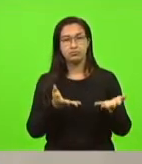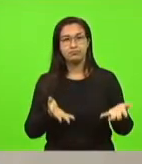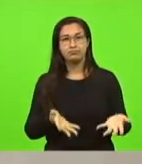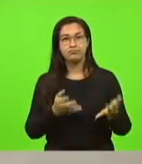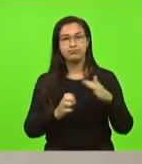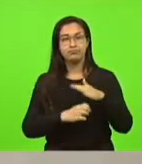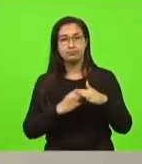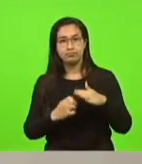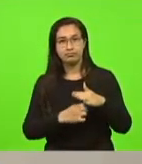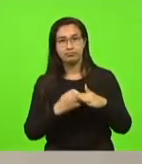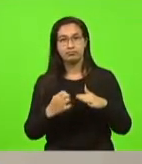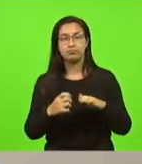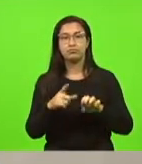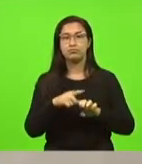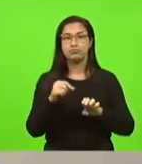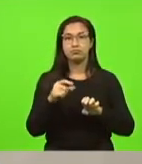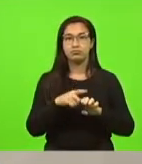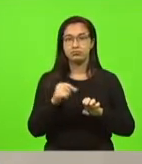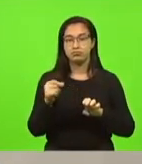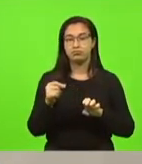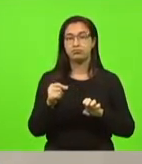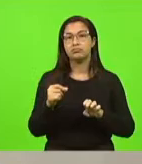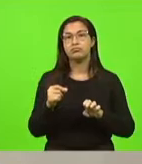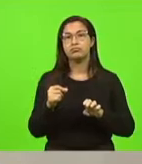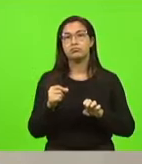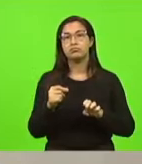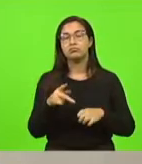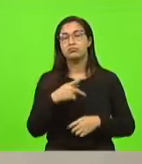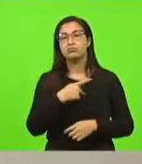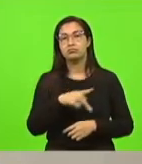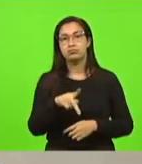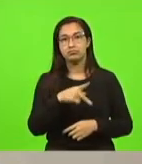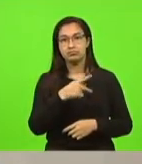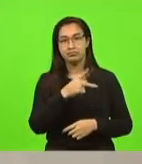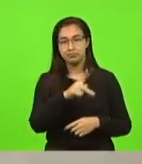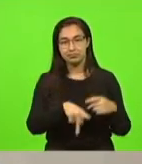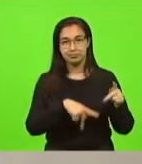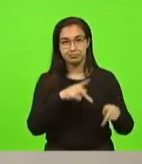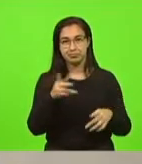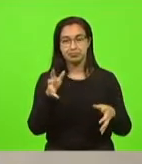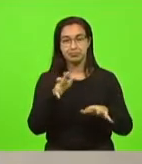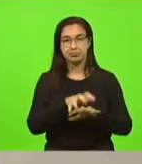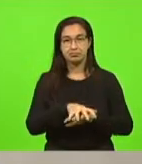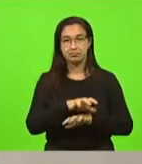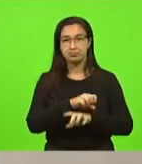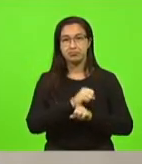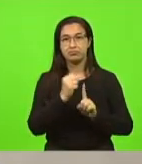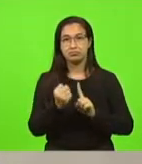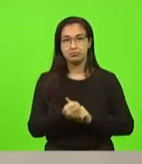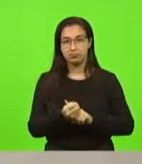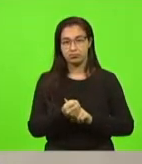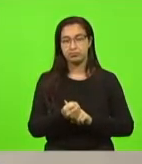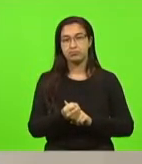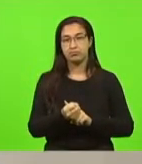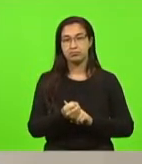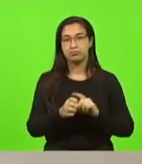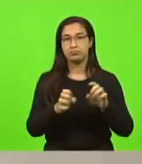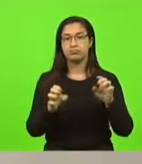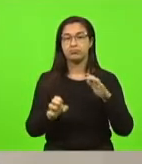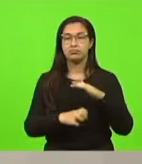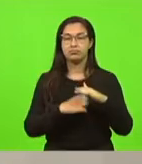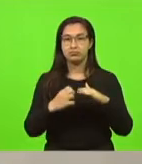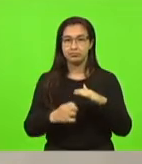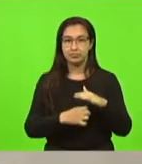populares, o investimento produtivo, a promoção da inclusão social e a geração de emprego e renda no Estado de Santa Catarina.